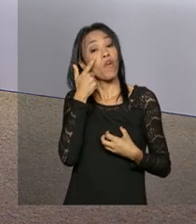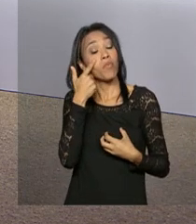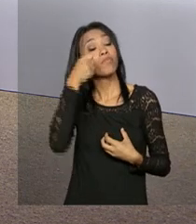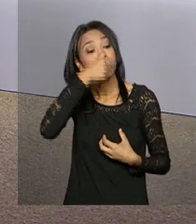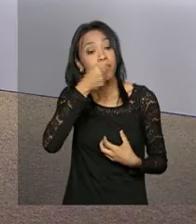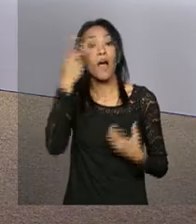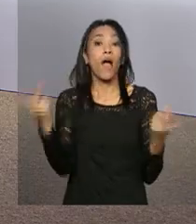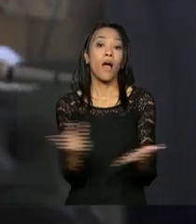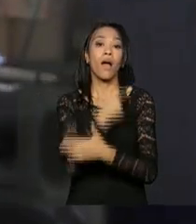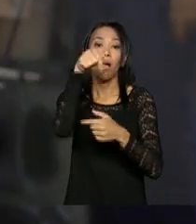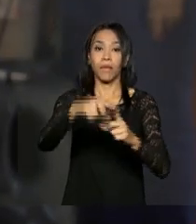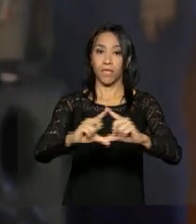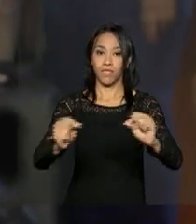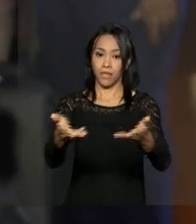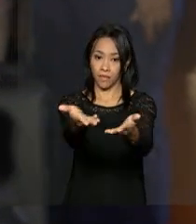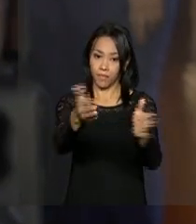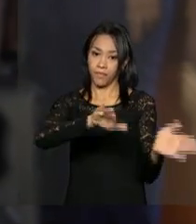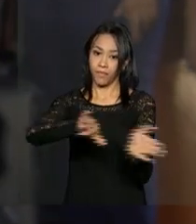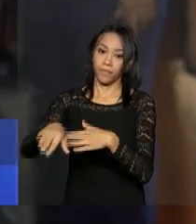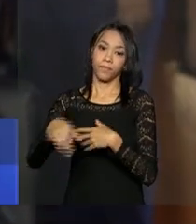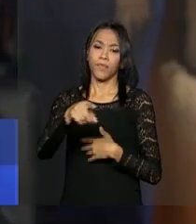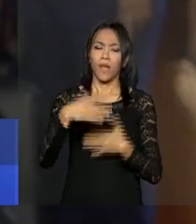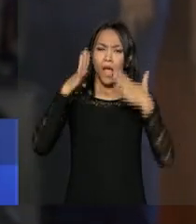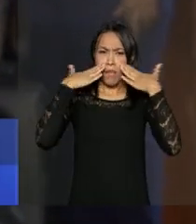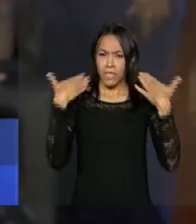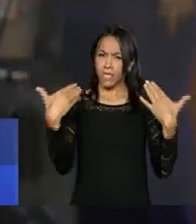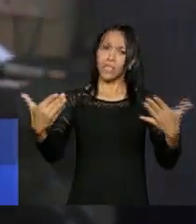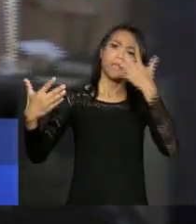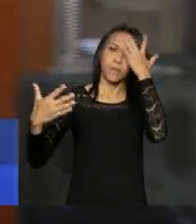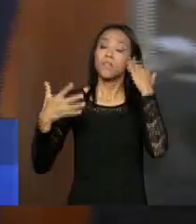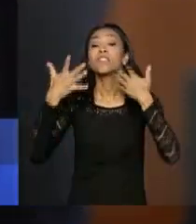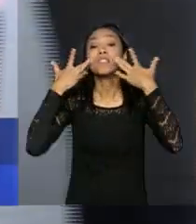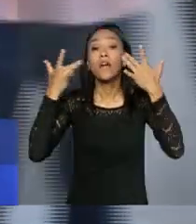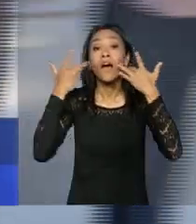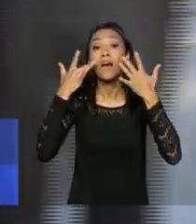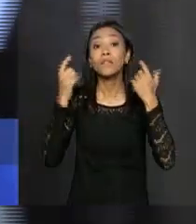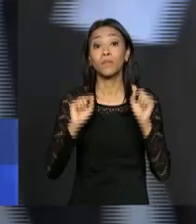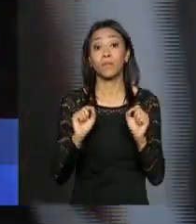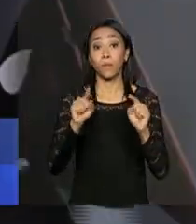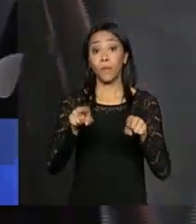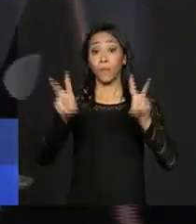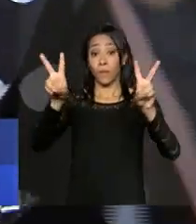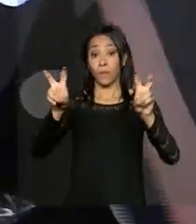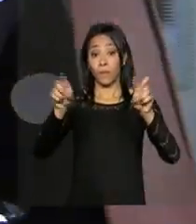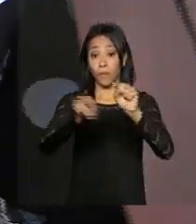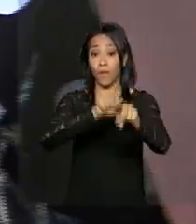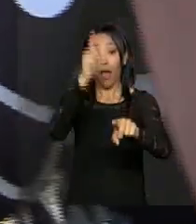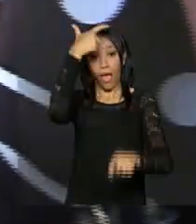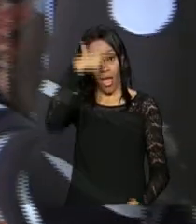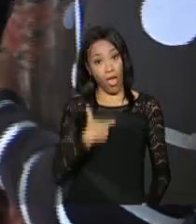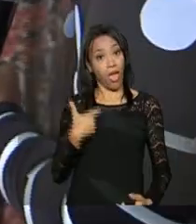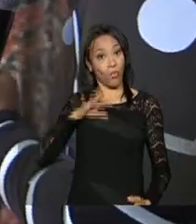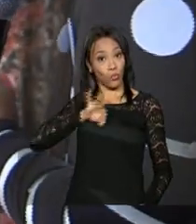escola de Brasília. Uma apresentação de uma peça de teatro trouxe como personagem o Aedes